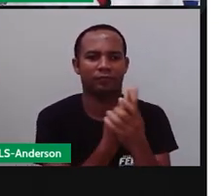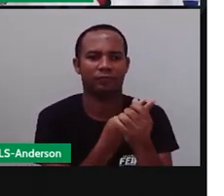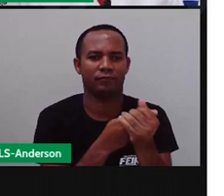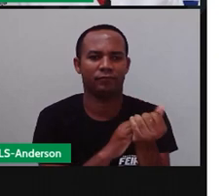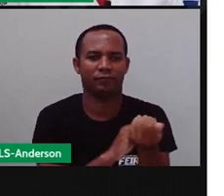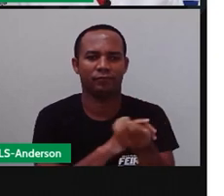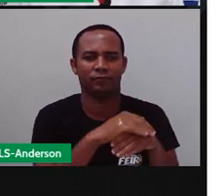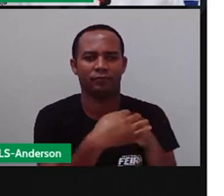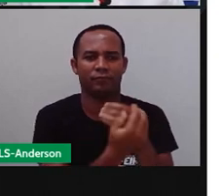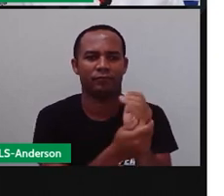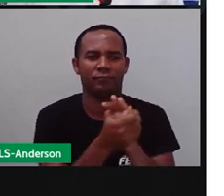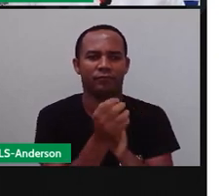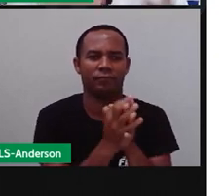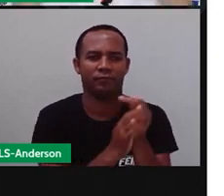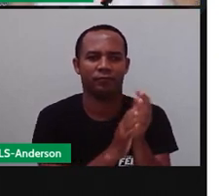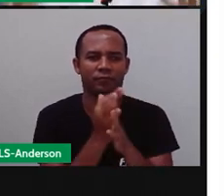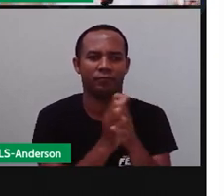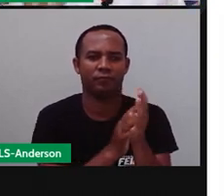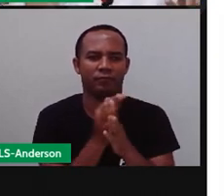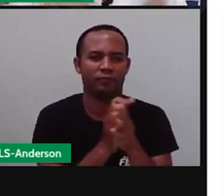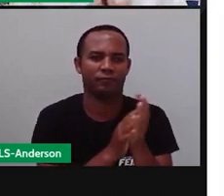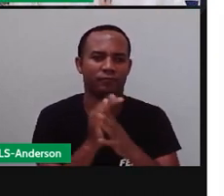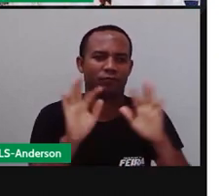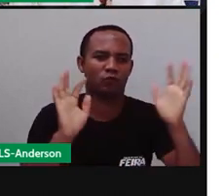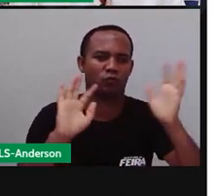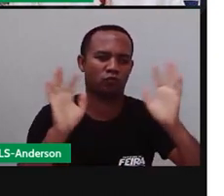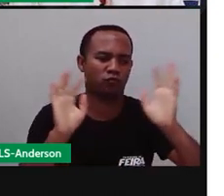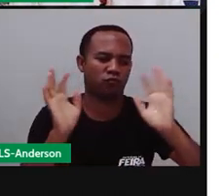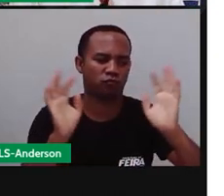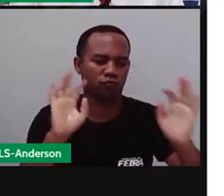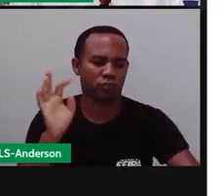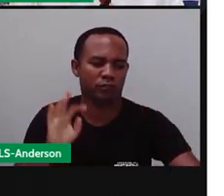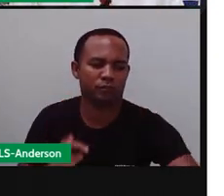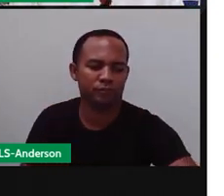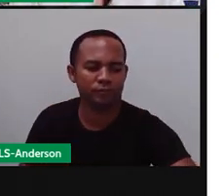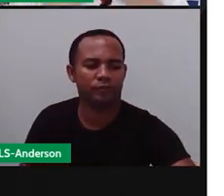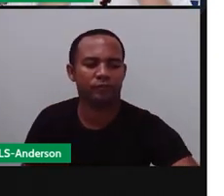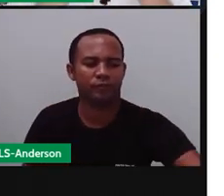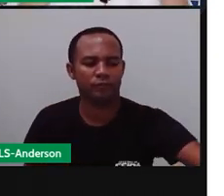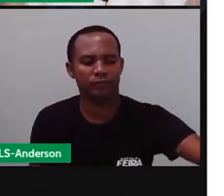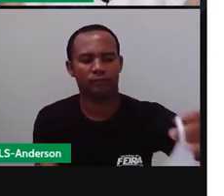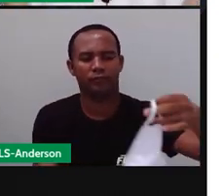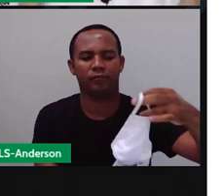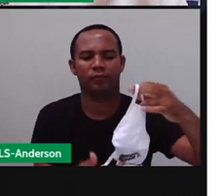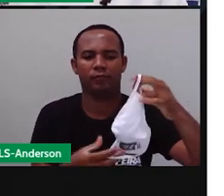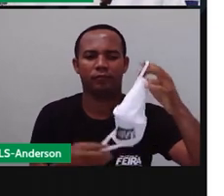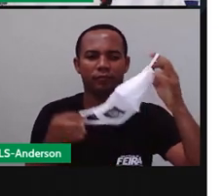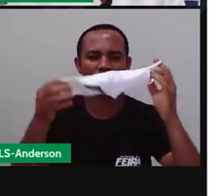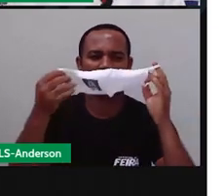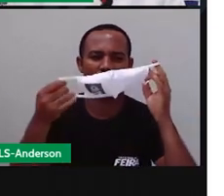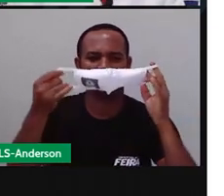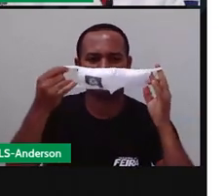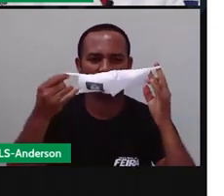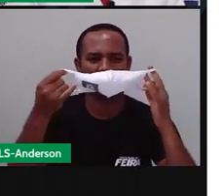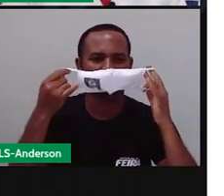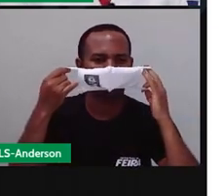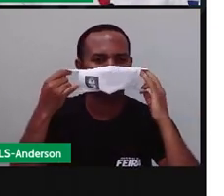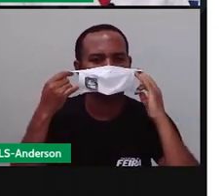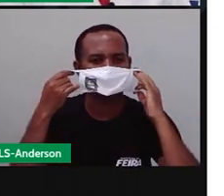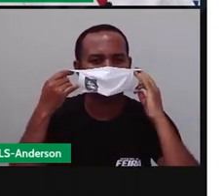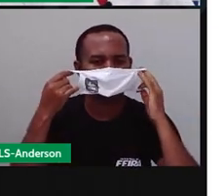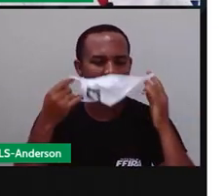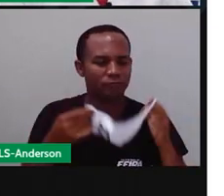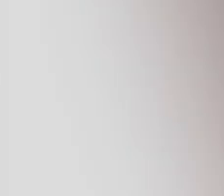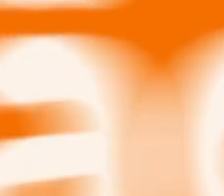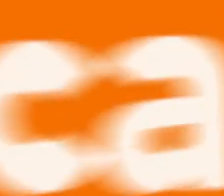guardadinhos, tá? Eu espero que vocês tenham aproveitado aí o feriado de vocês da melhor forma possível. Até a próxima. Um beijo aí da gente para